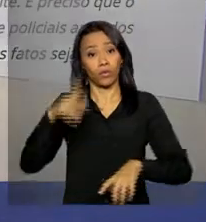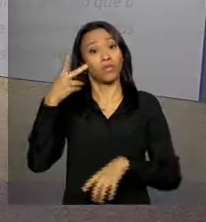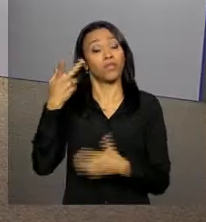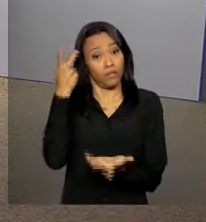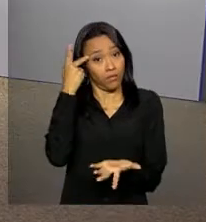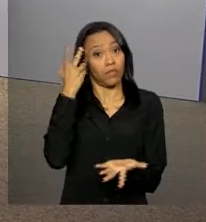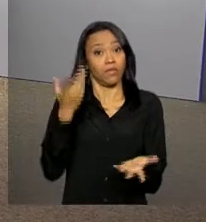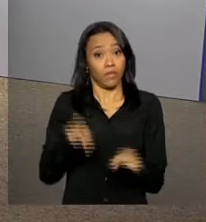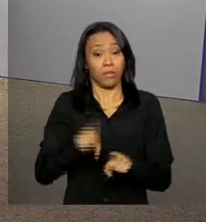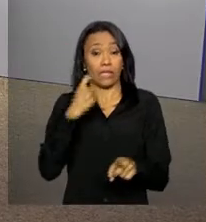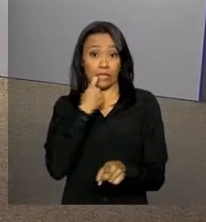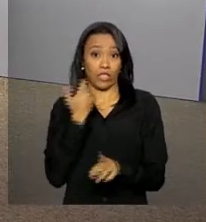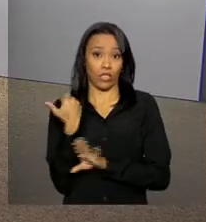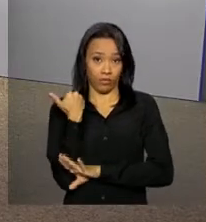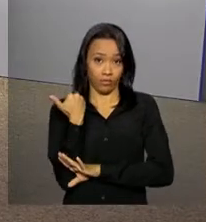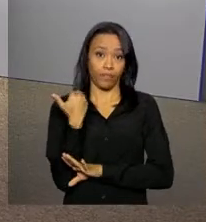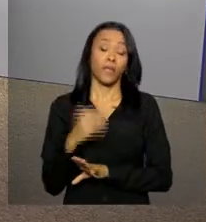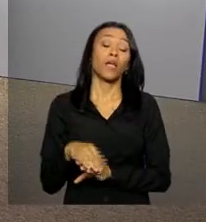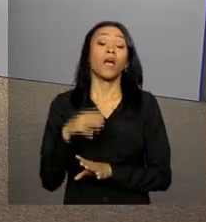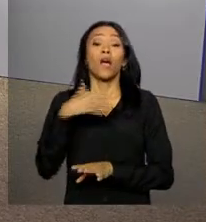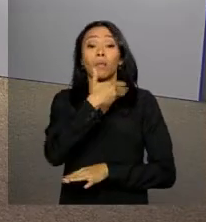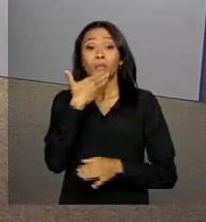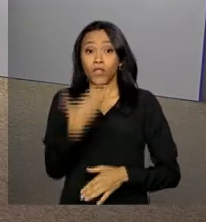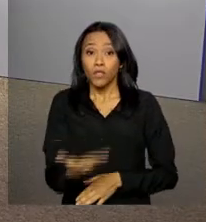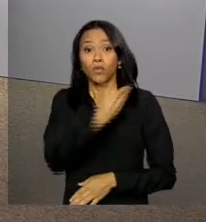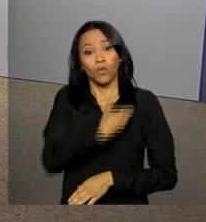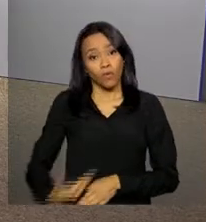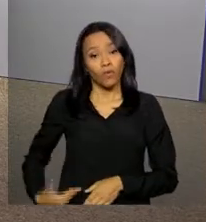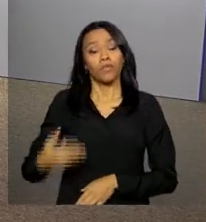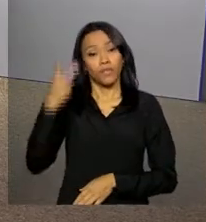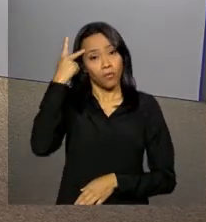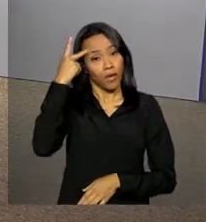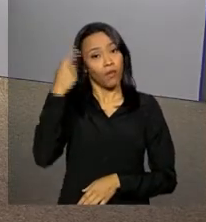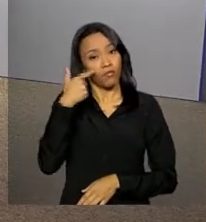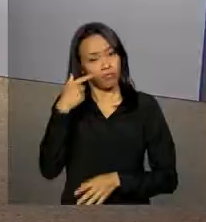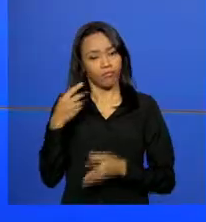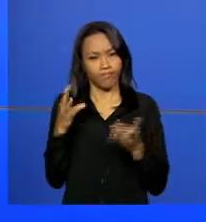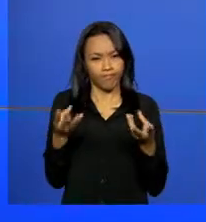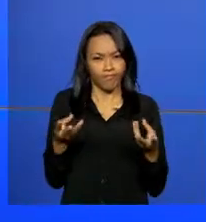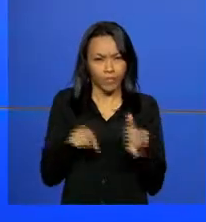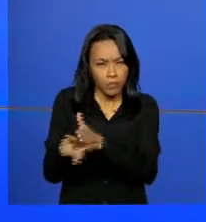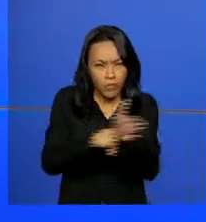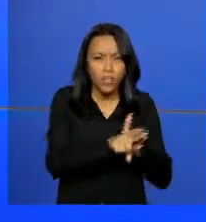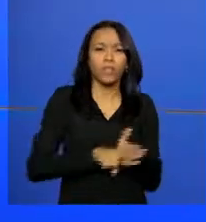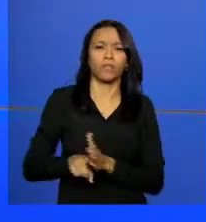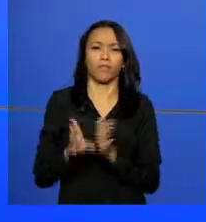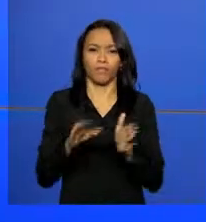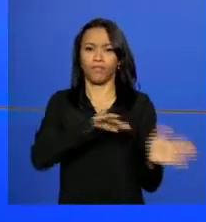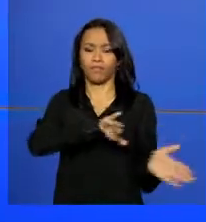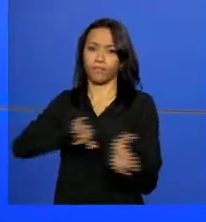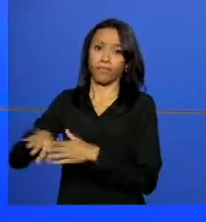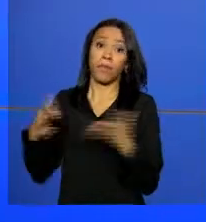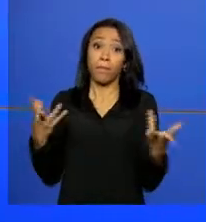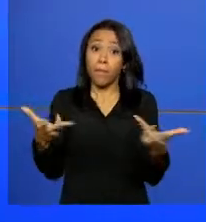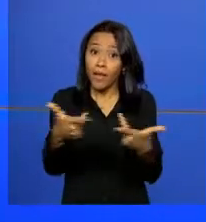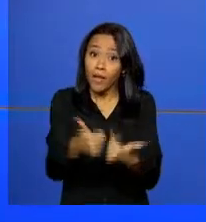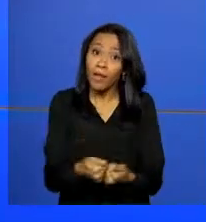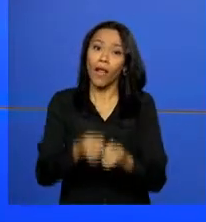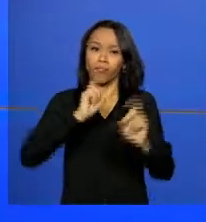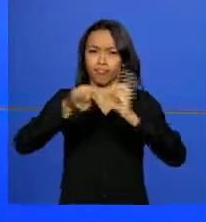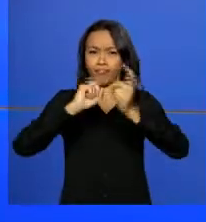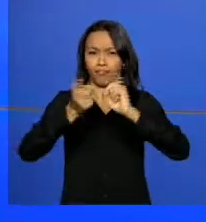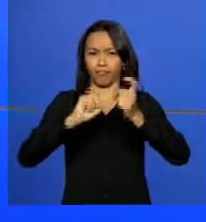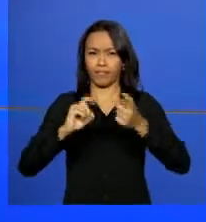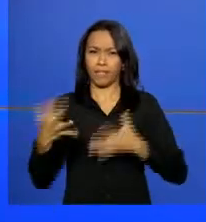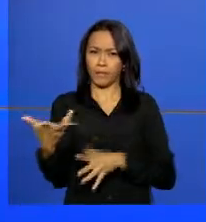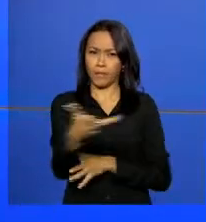A presidenta pediu que o governo de São Paulo apure com rigor o episódio. Para aprimorar a gestão e trazer mais eficiência,